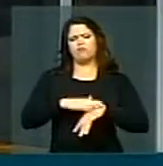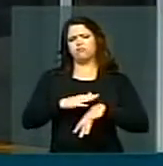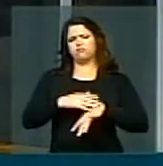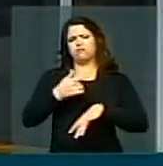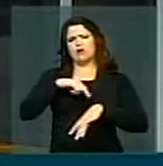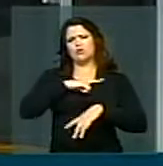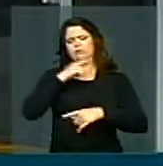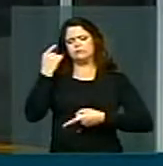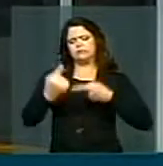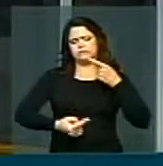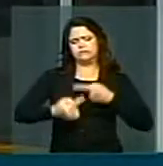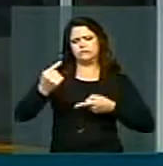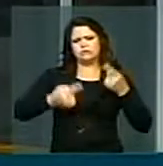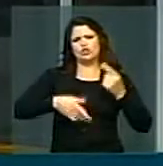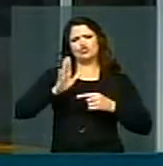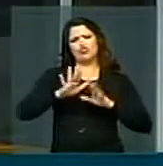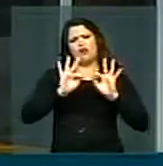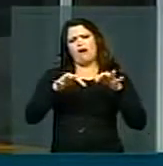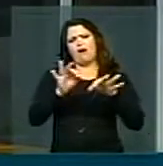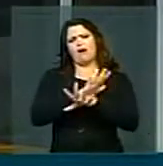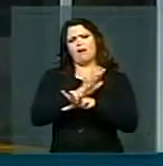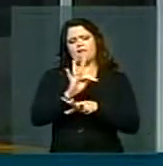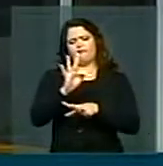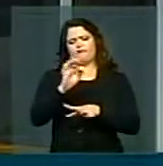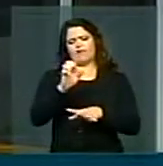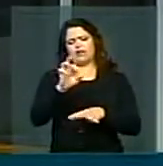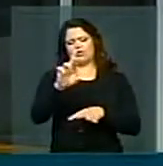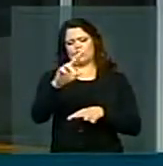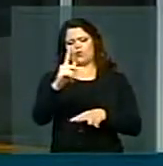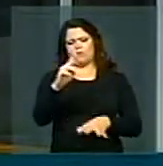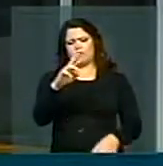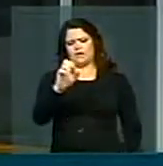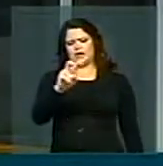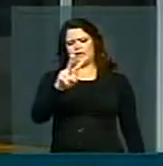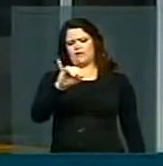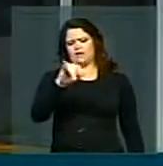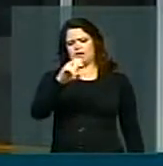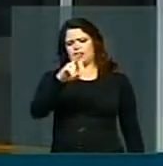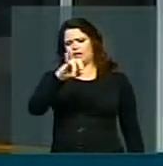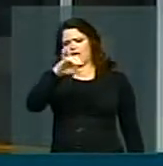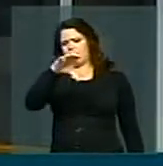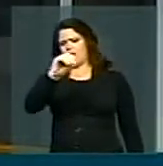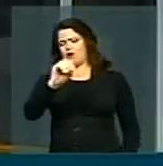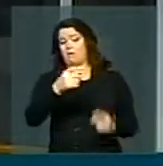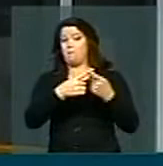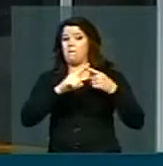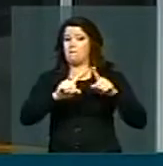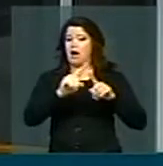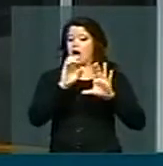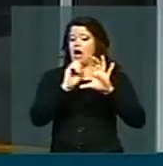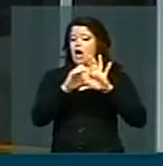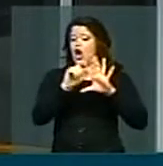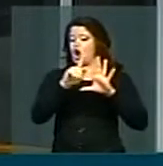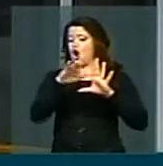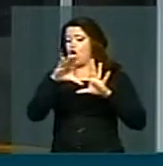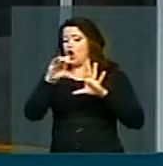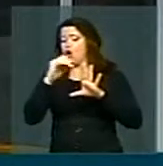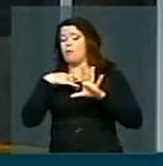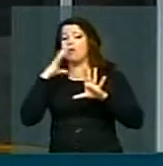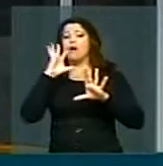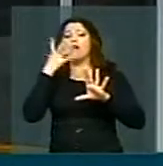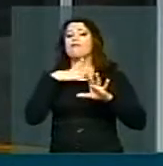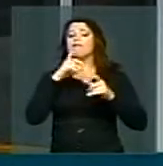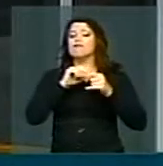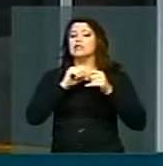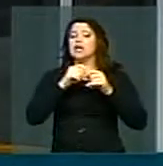nós estamos discutindo o fim do fator previdenciário, mas a Rede Globo resolveu fazer uma reportagem